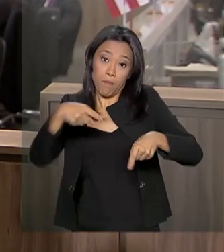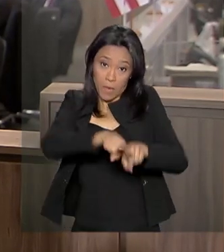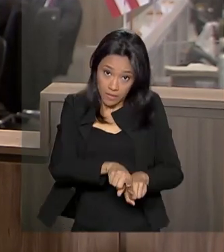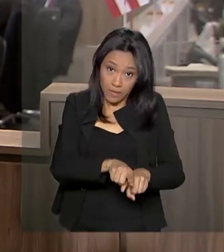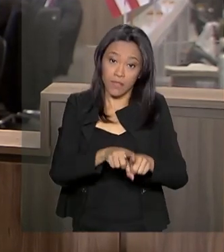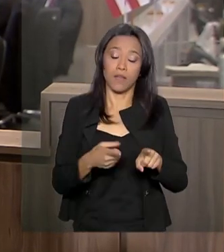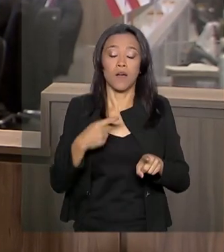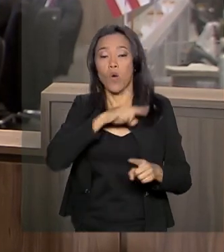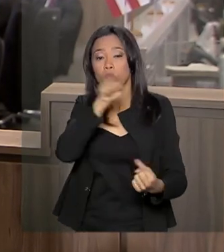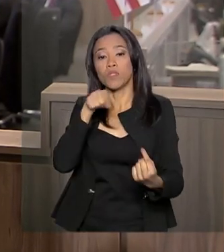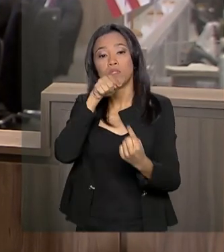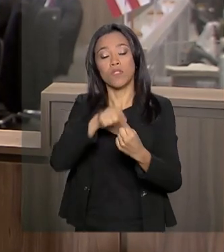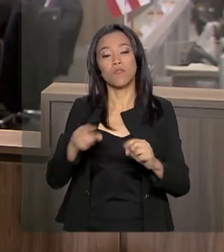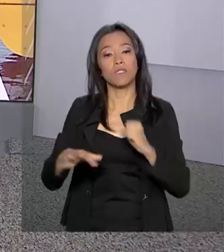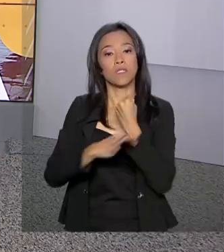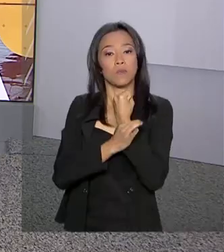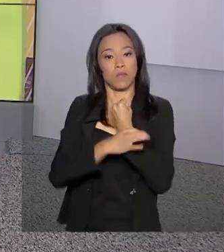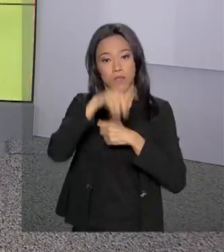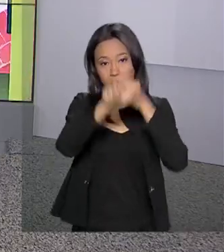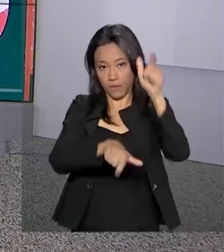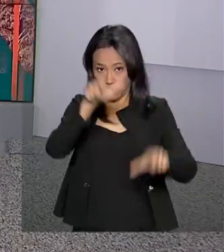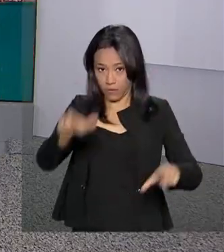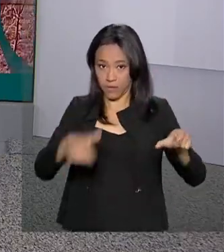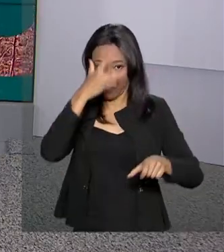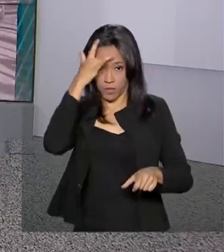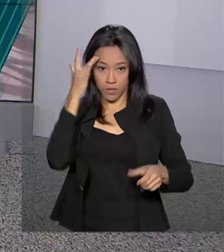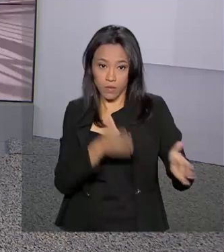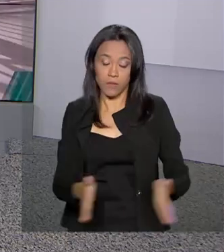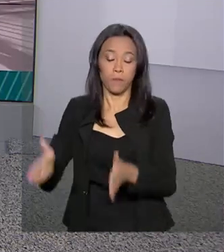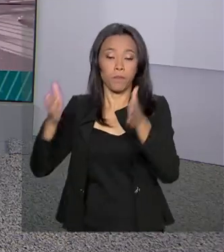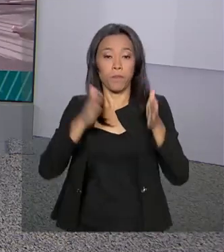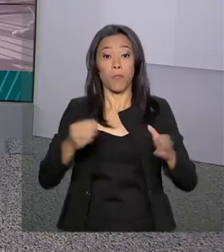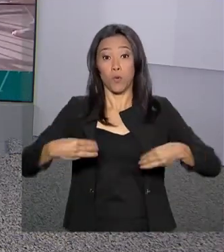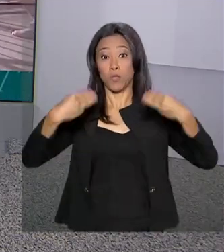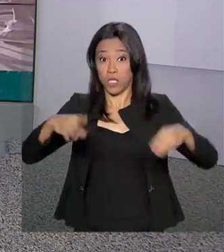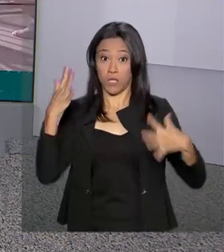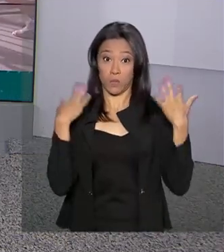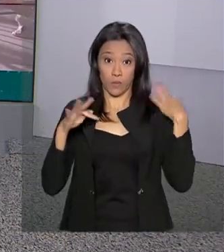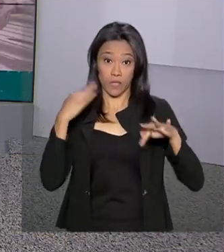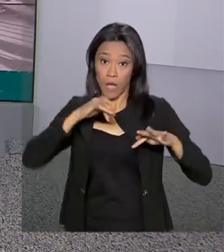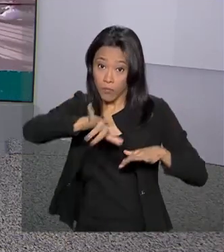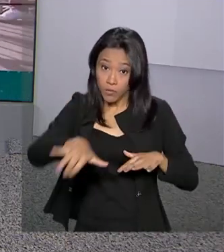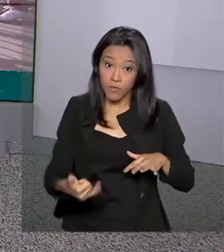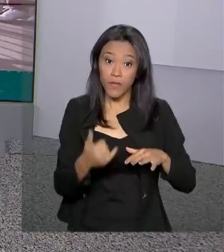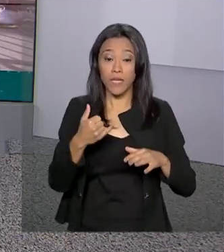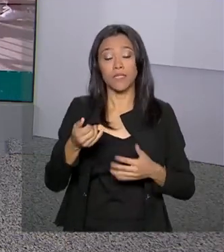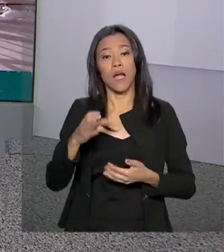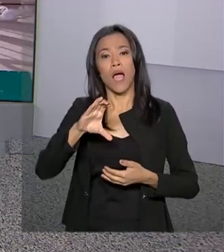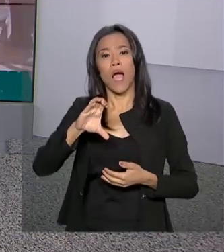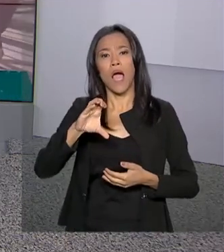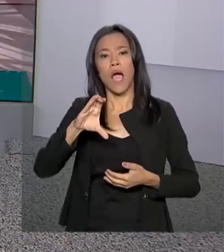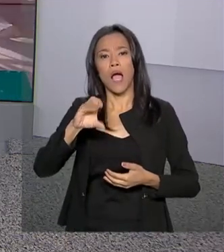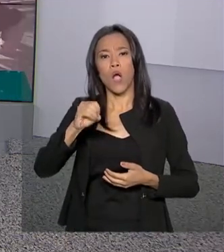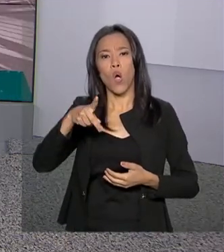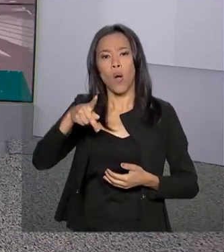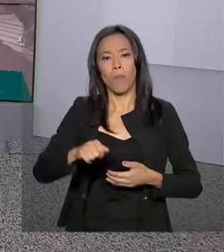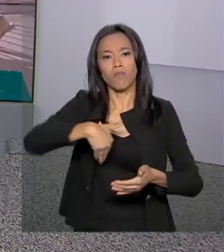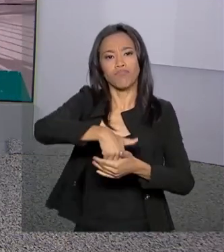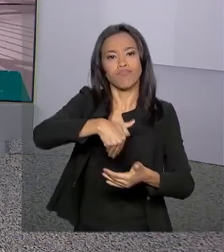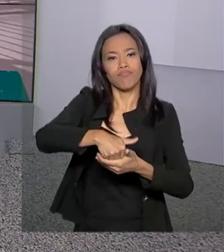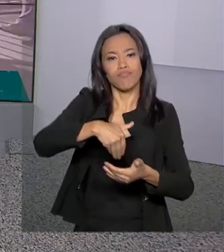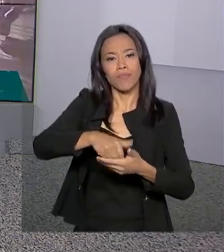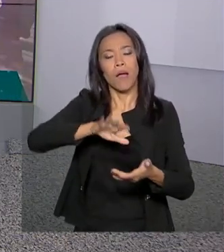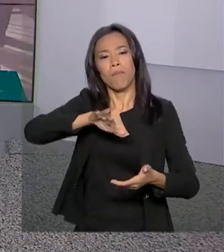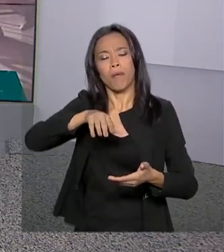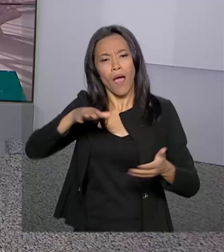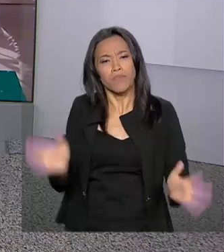garantir a segurança dos torcedores. O Ministério do Turismo aproveita a Copa América para promover uma campanha de incentivo a viagens pelo